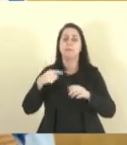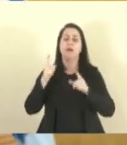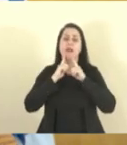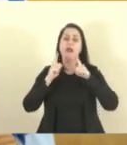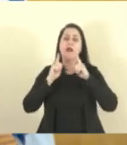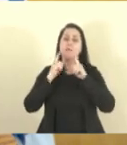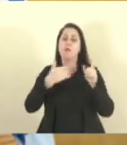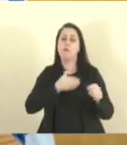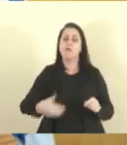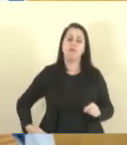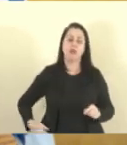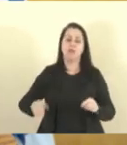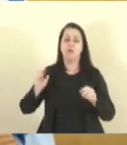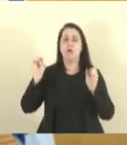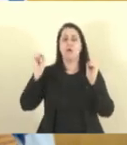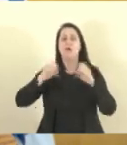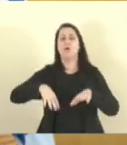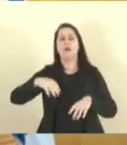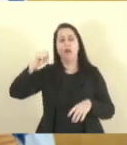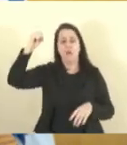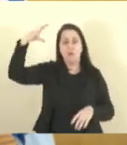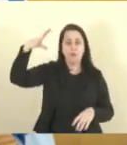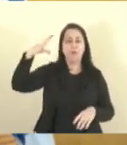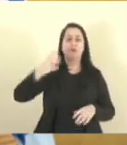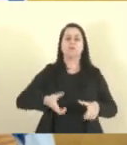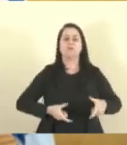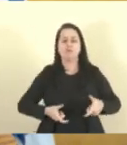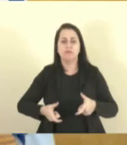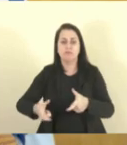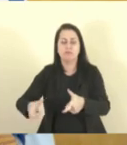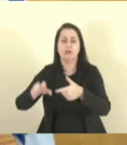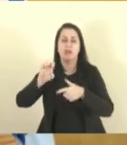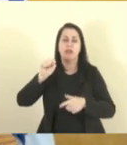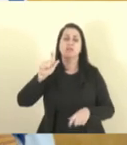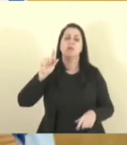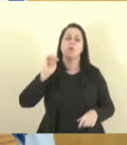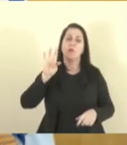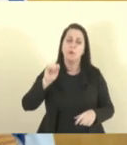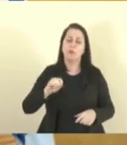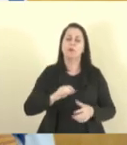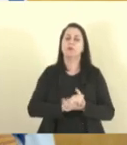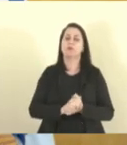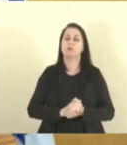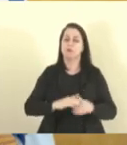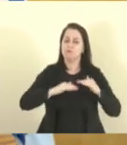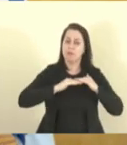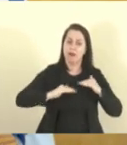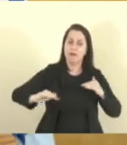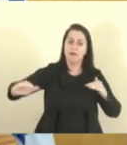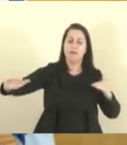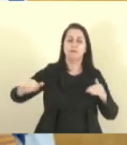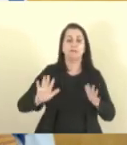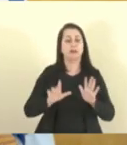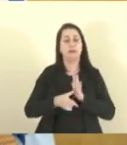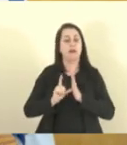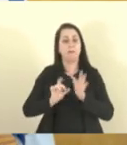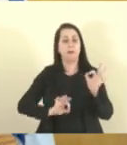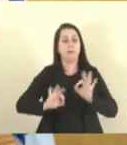público para botar iluminação, para botar rede de esgoto, para botar calçamento, mas não prepara